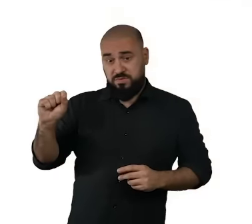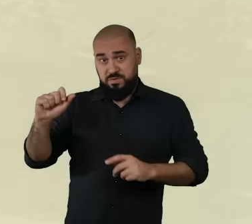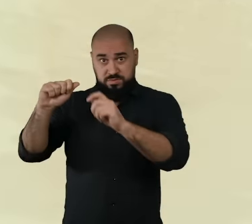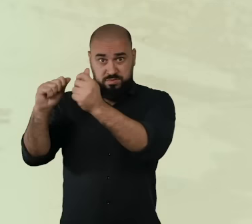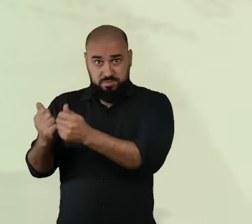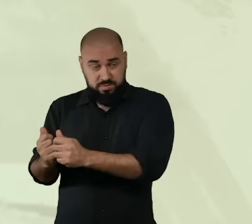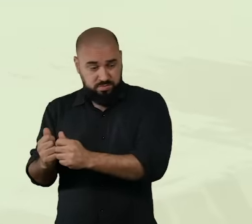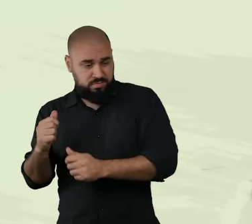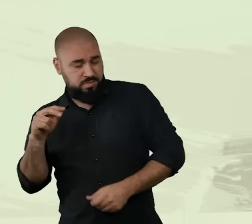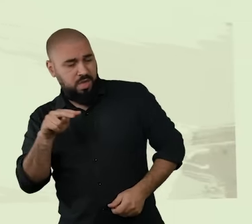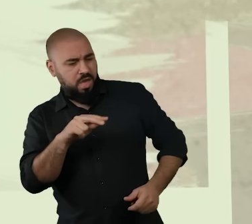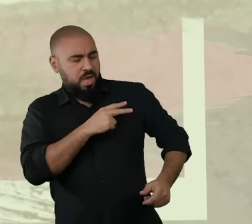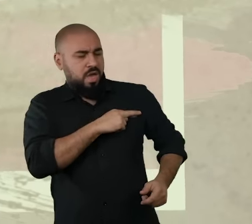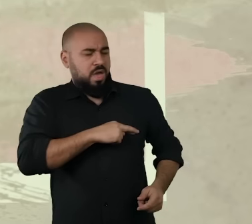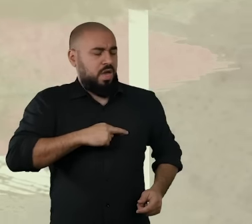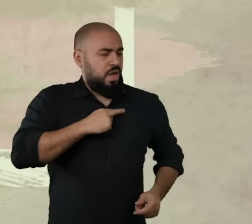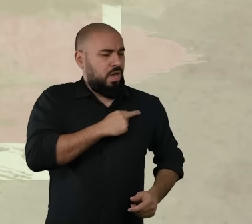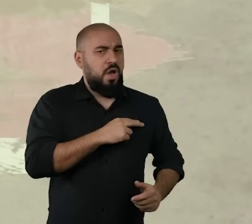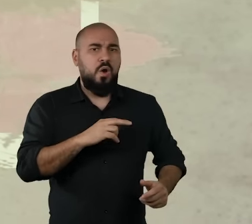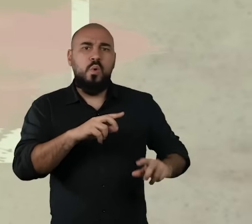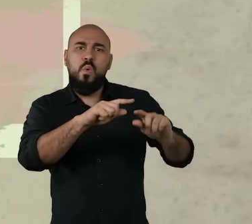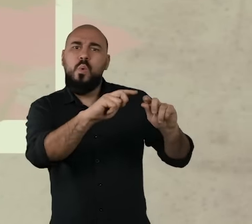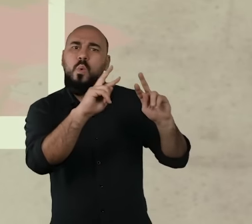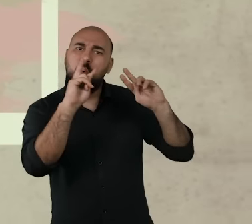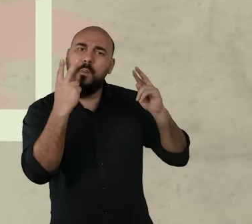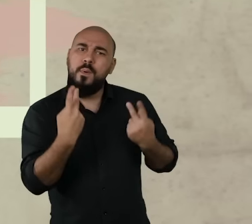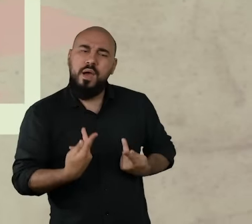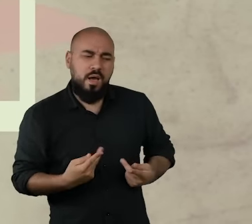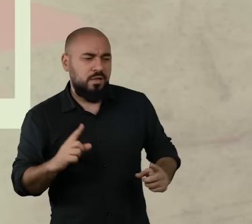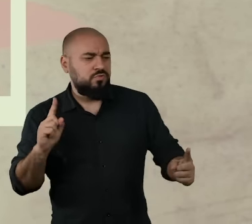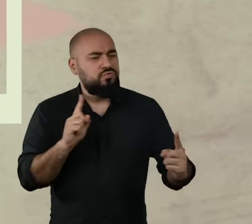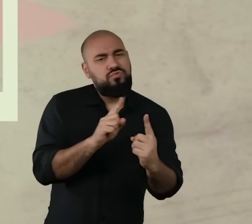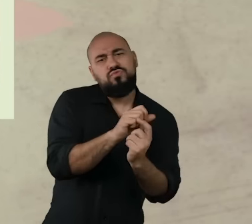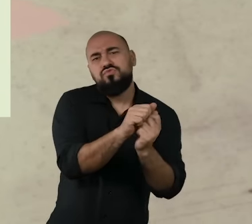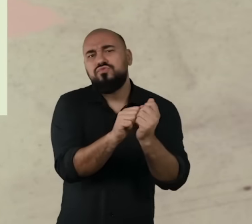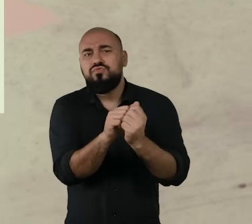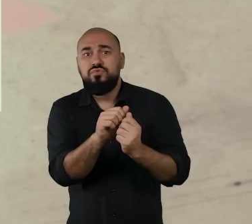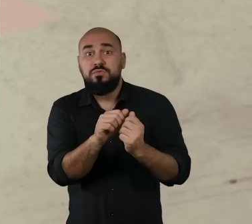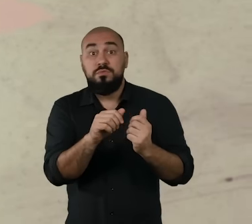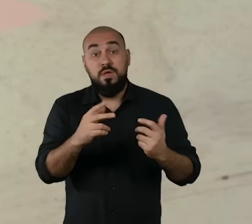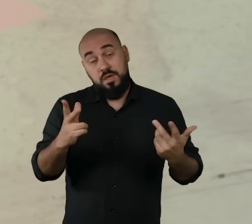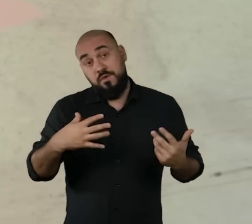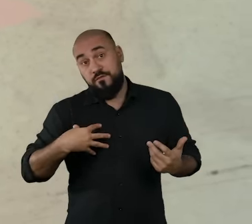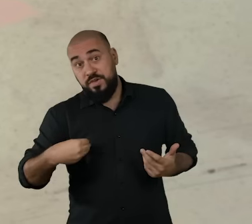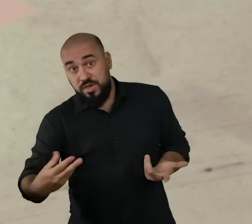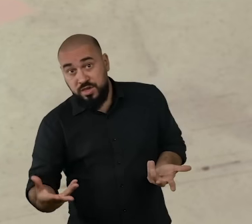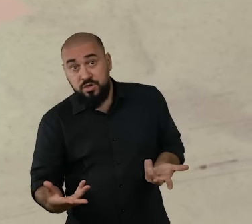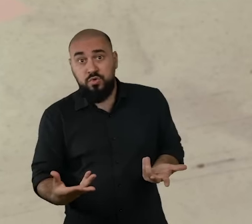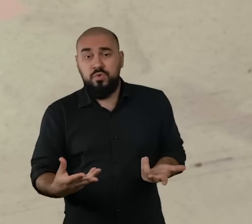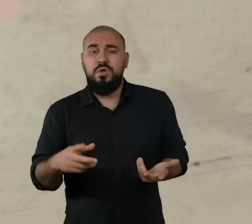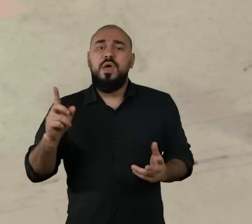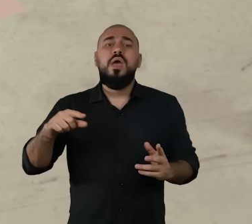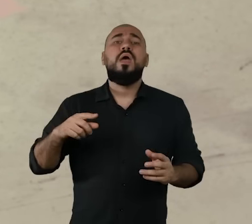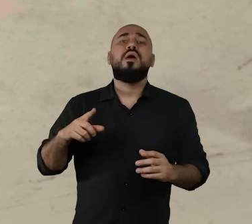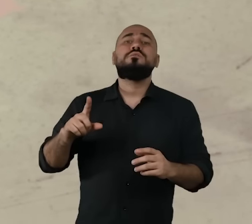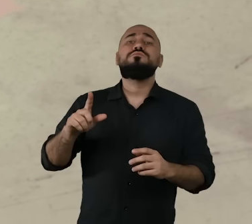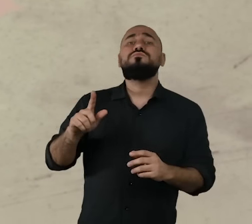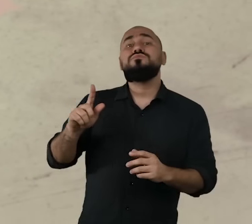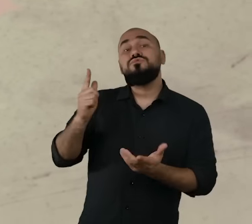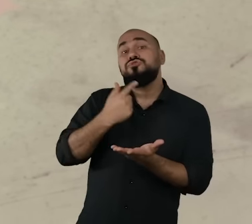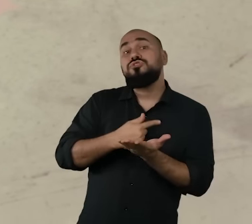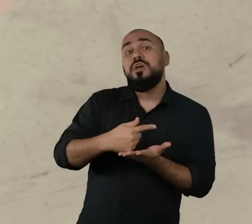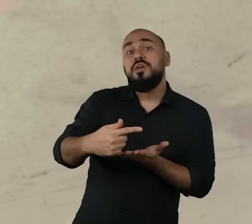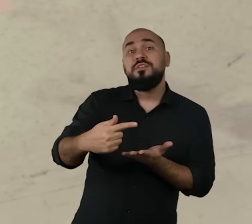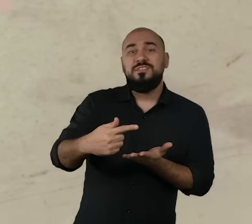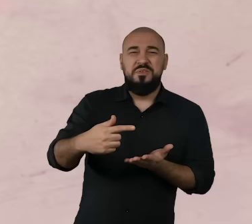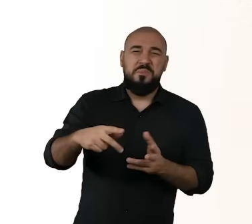também Exíldo, que foi outro escritor grego que escreveu a Teogonia, que era nada mais, nada menos que a Gênese dos Deuses.